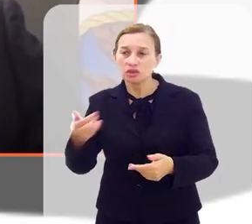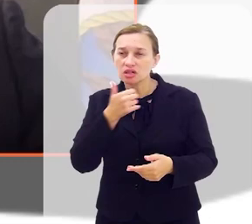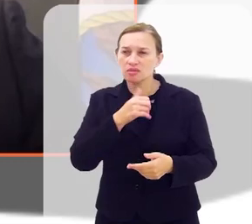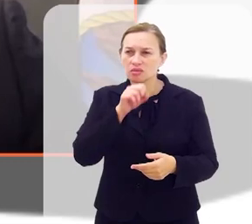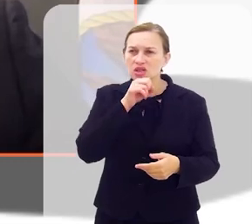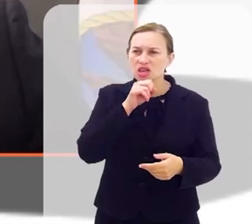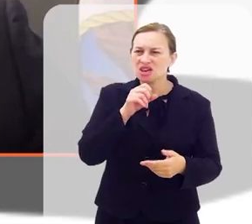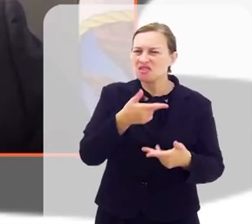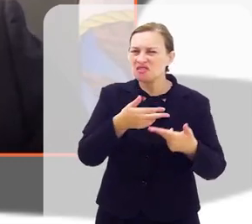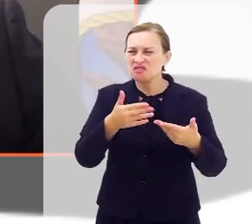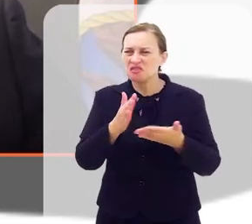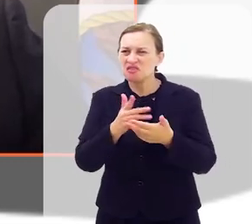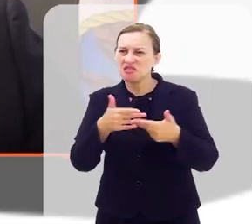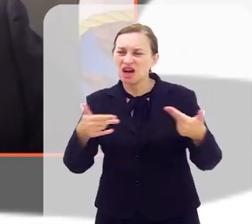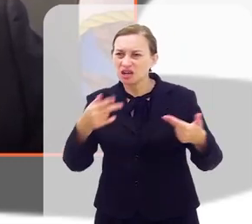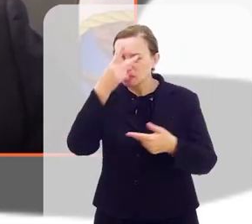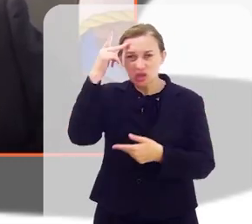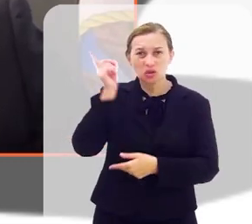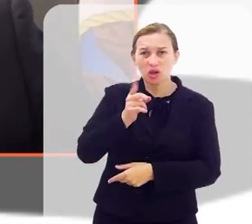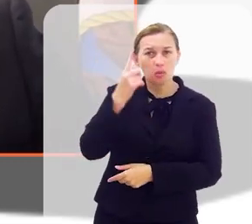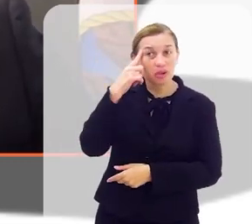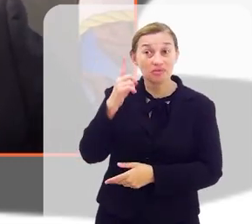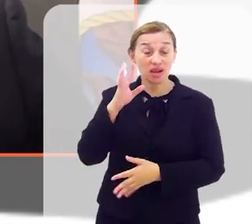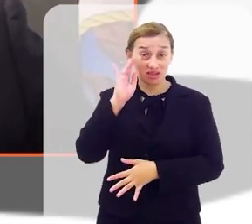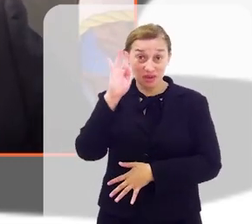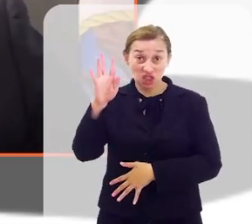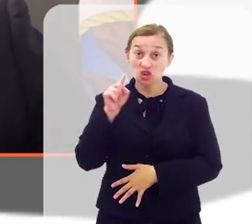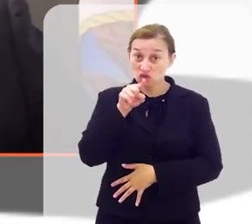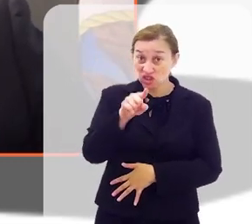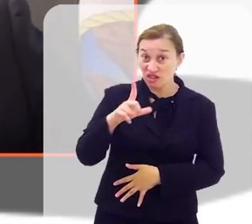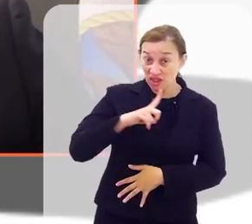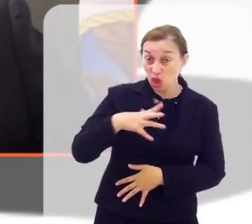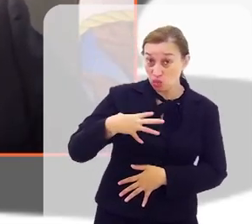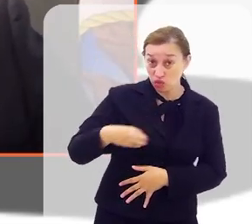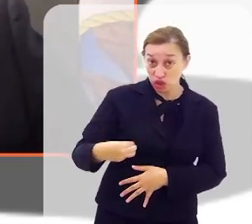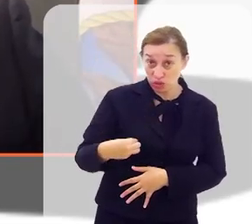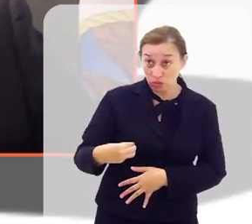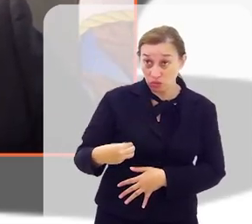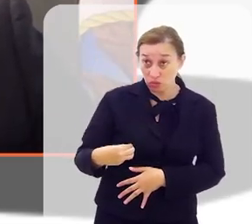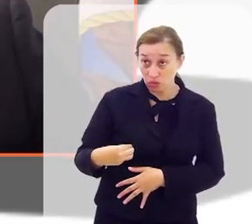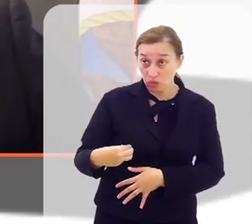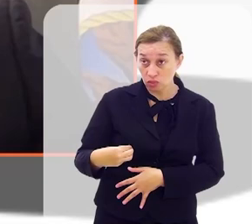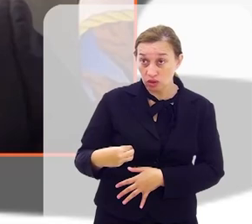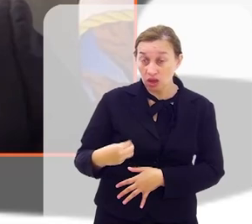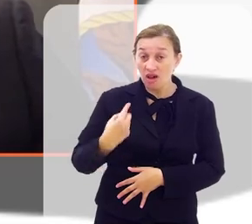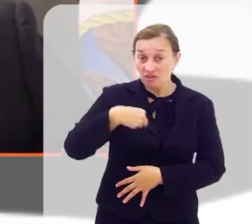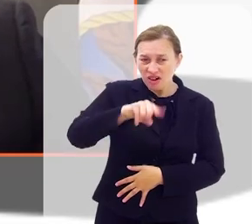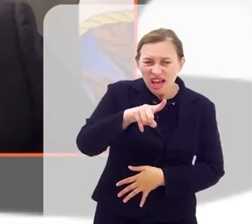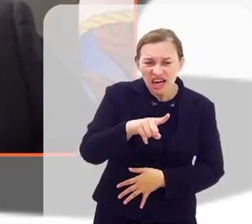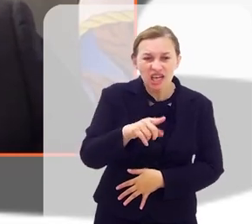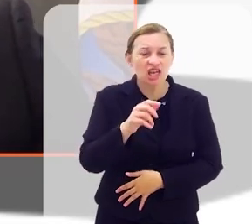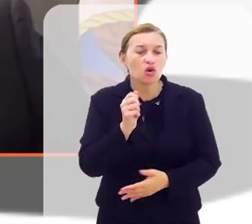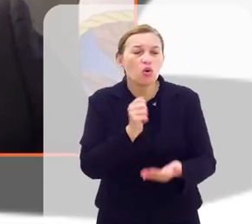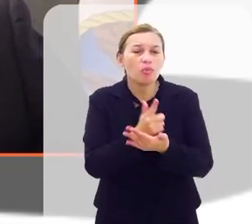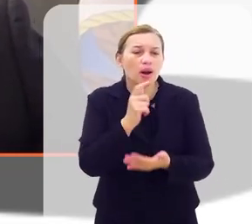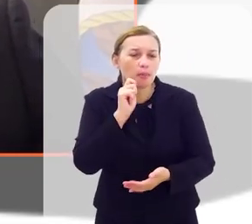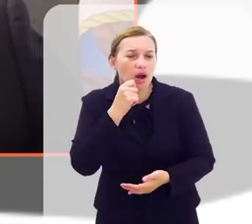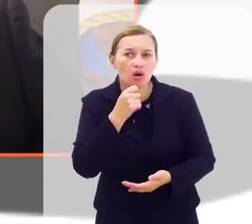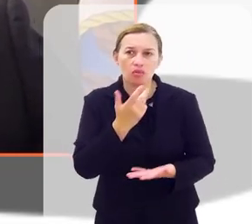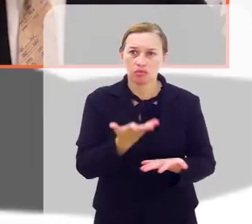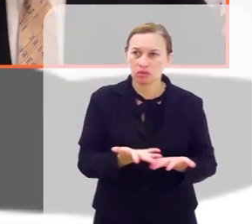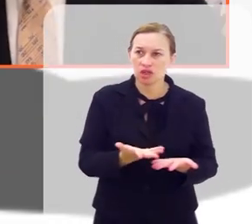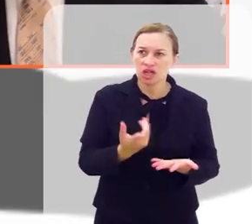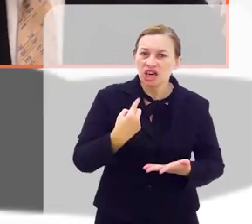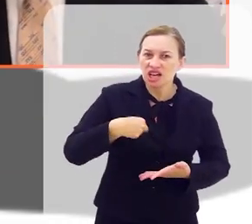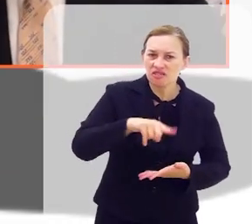pessoas, elas não pensam nisso, mas imagina você, você tem um filho, teu filho, ah, vale na padaria comprar o pão,